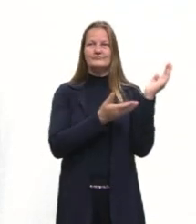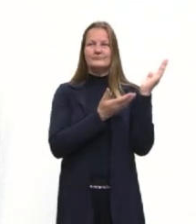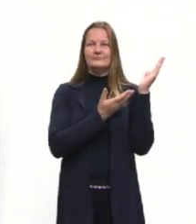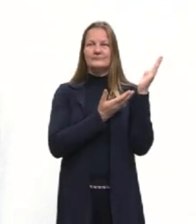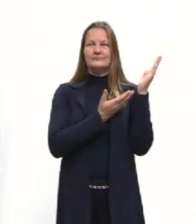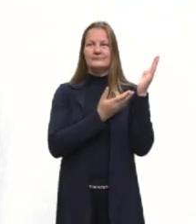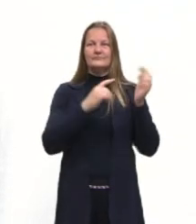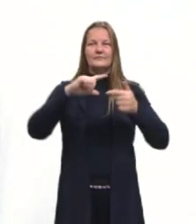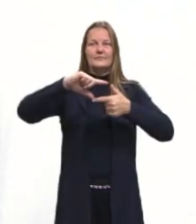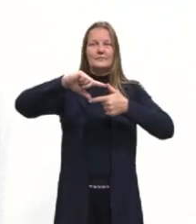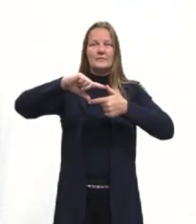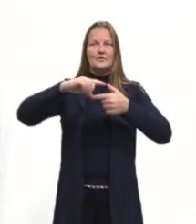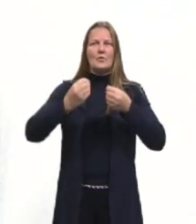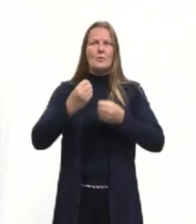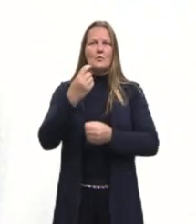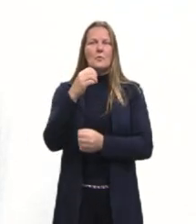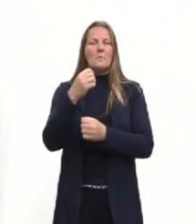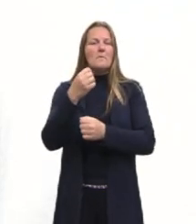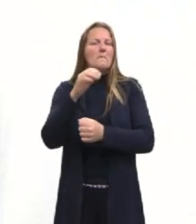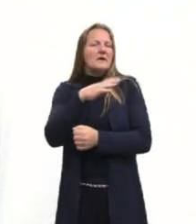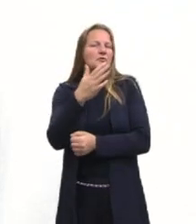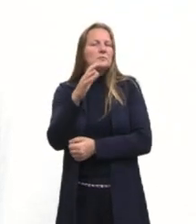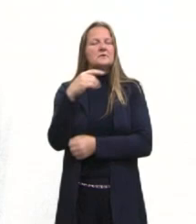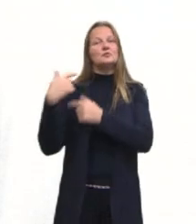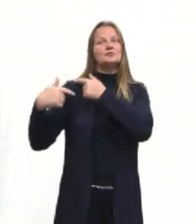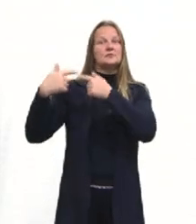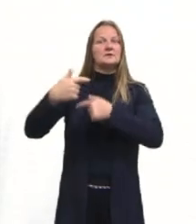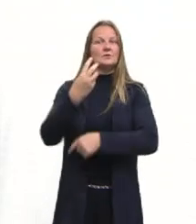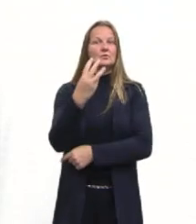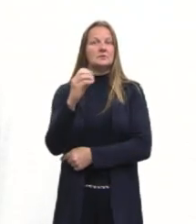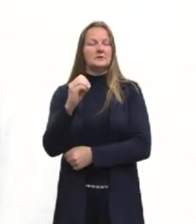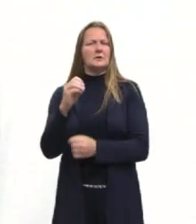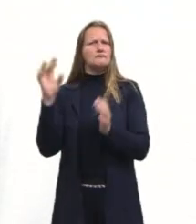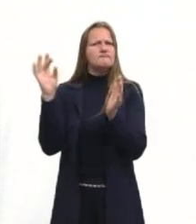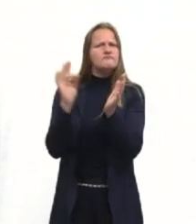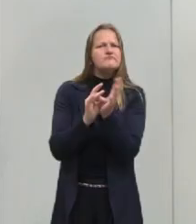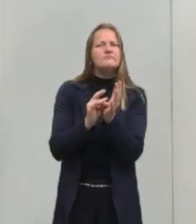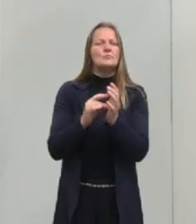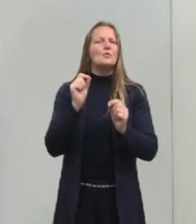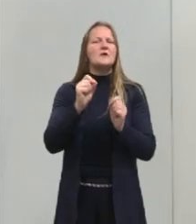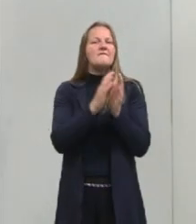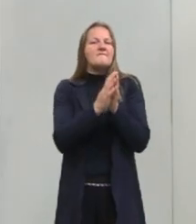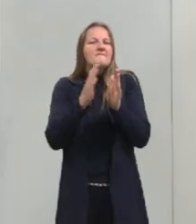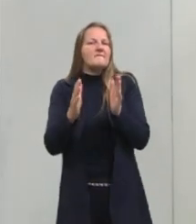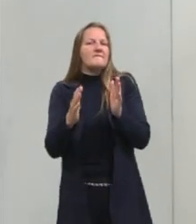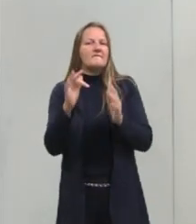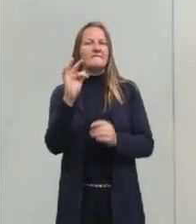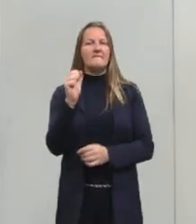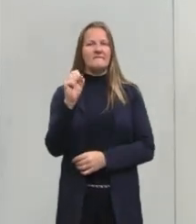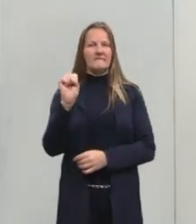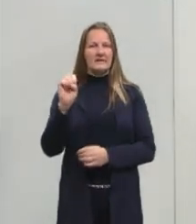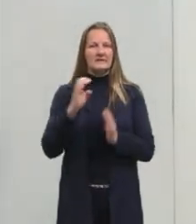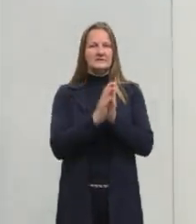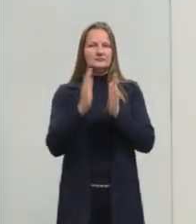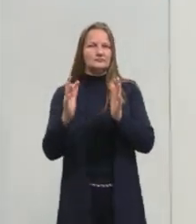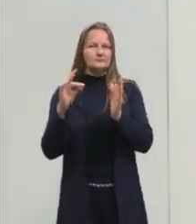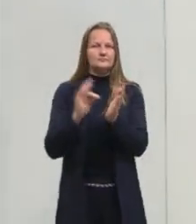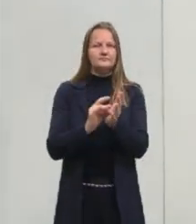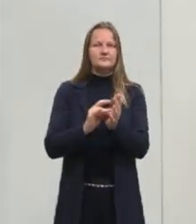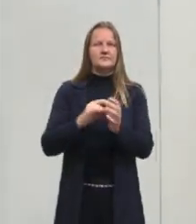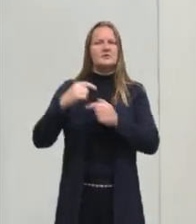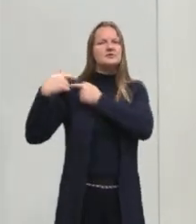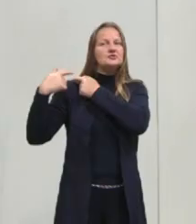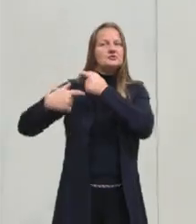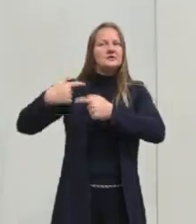Modernismo, então, geração de 30, fase de consolidação. O que seria essa fase de consolidação? Essa chamada geração de 30,